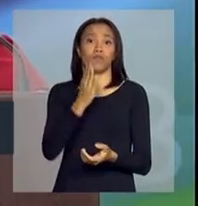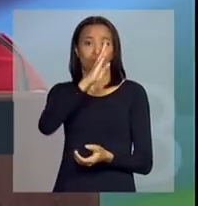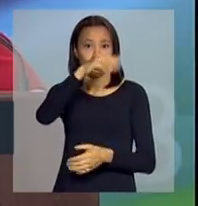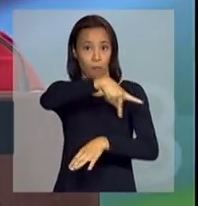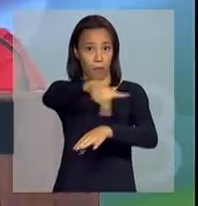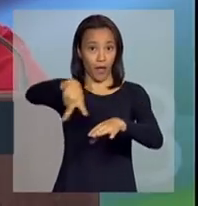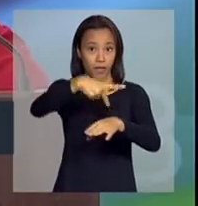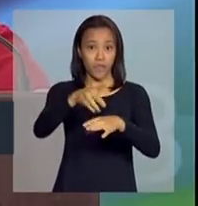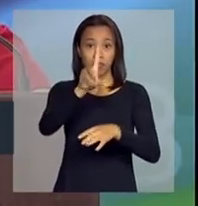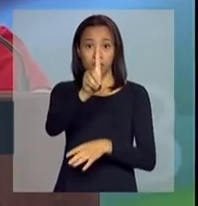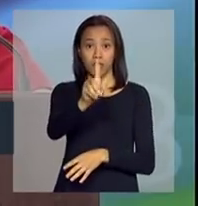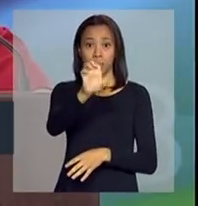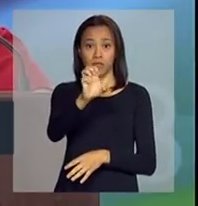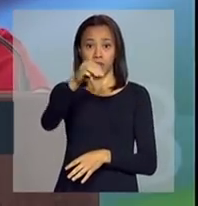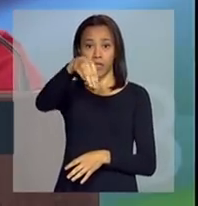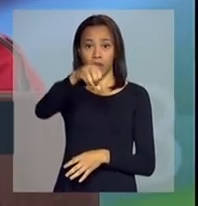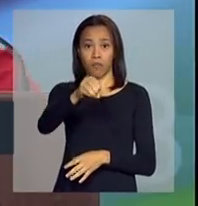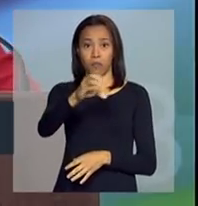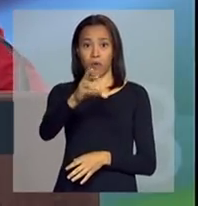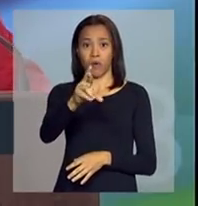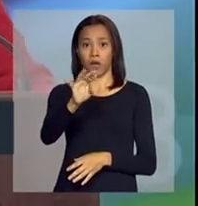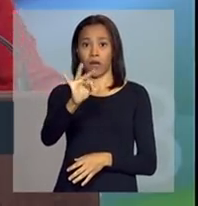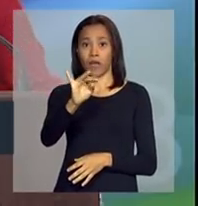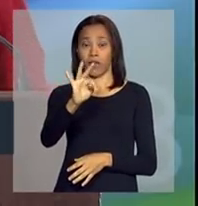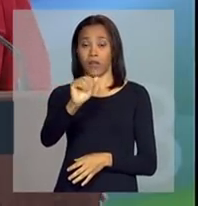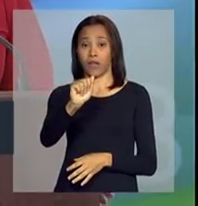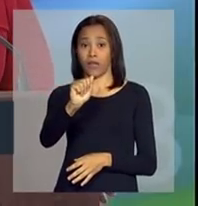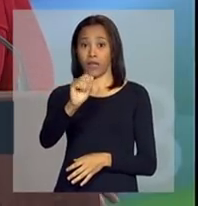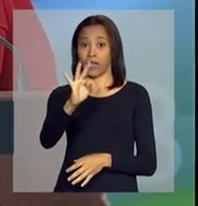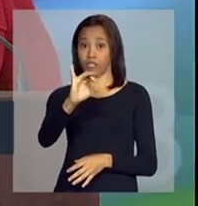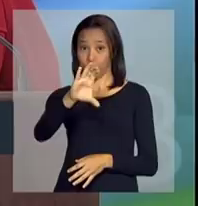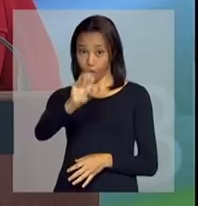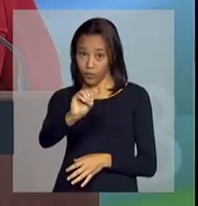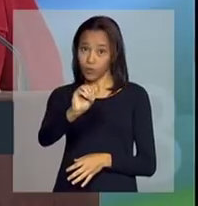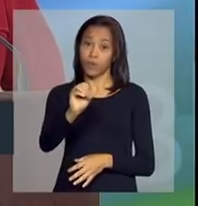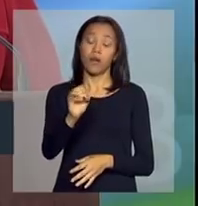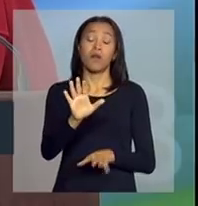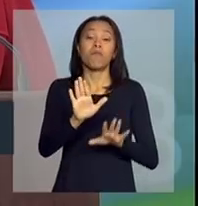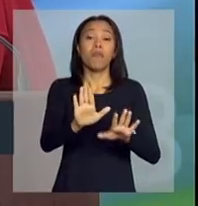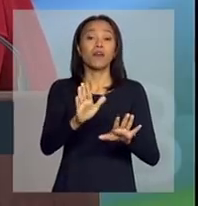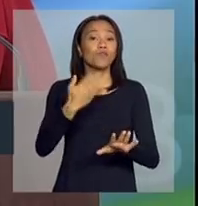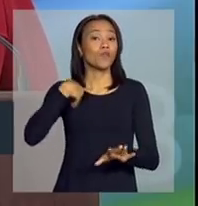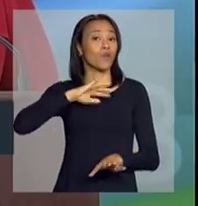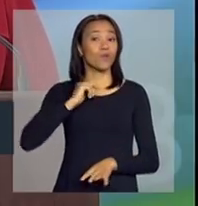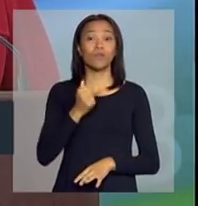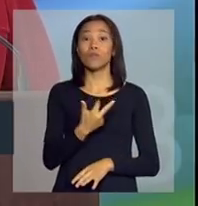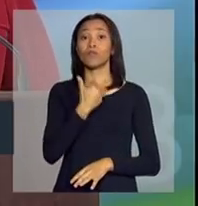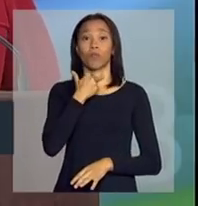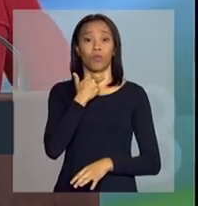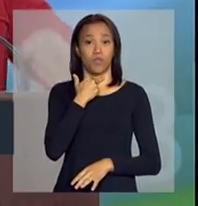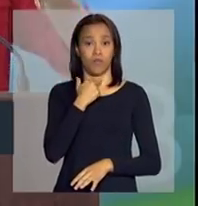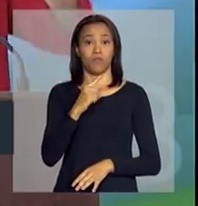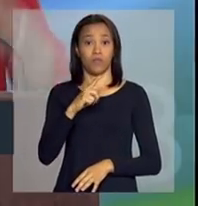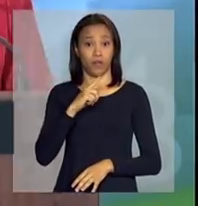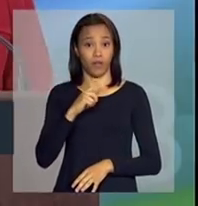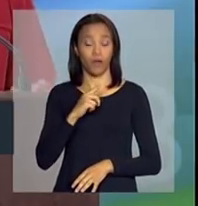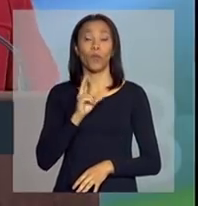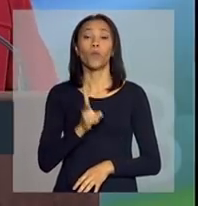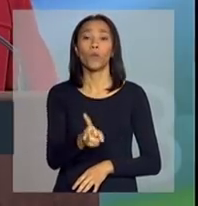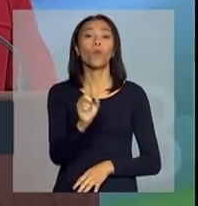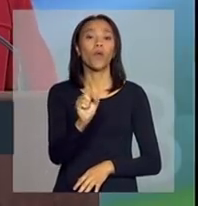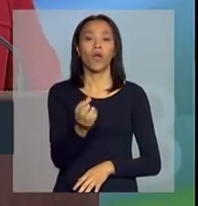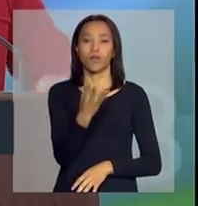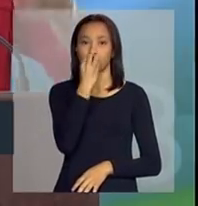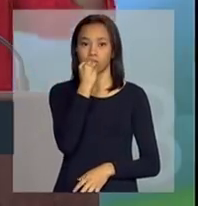seja possível a divergência, mas o que nós não podemos ter é o silêncio,